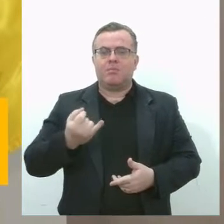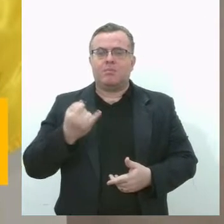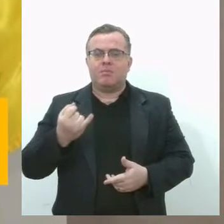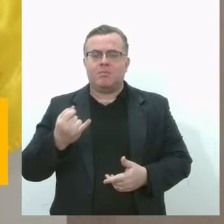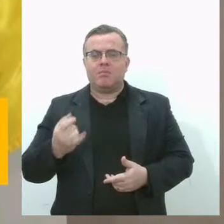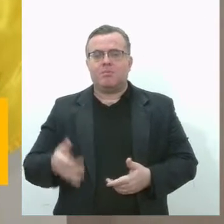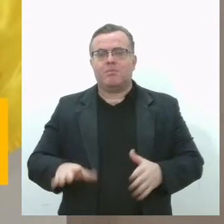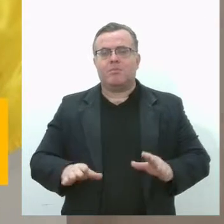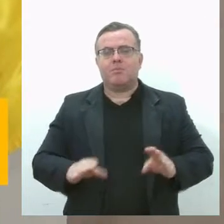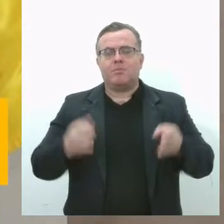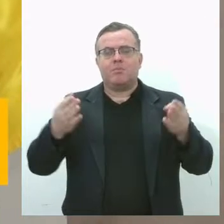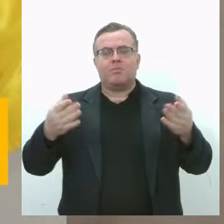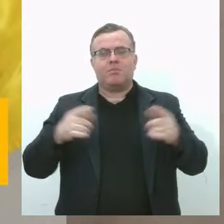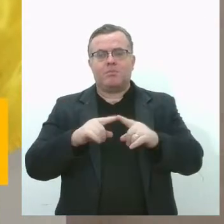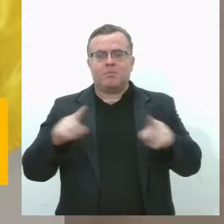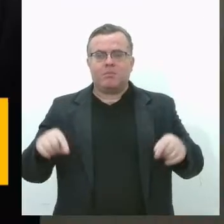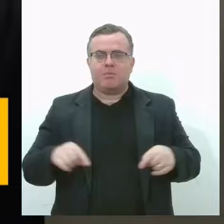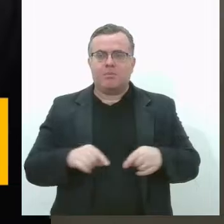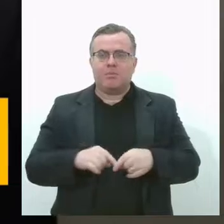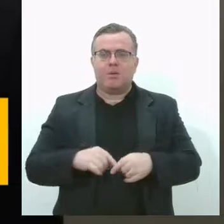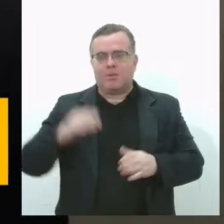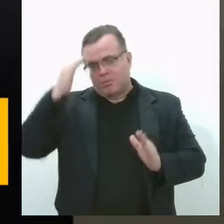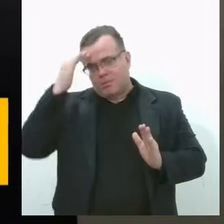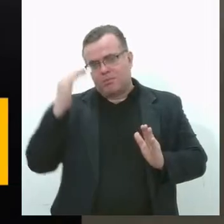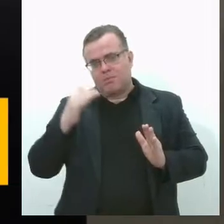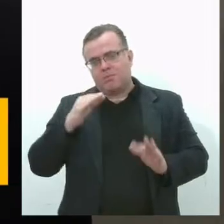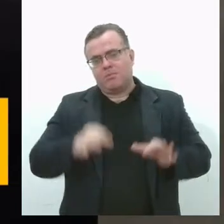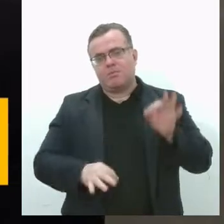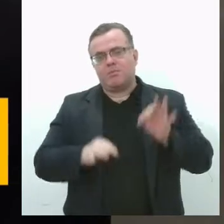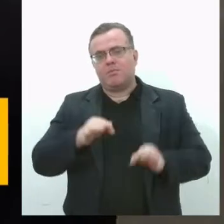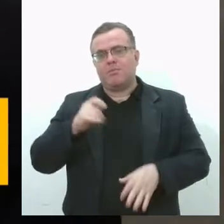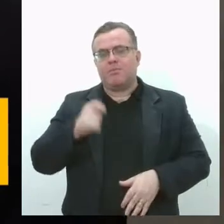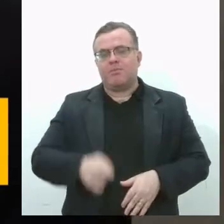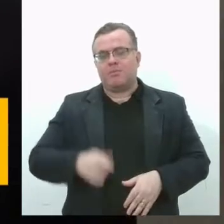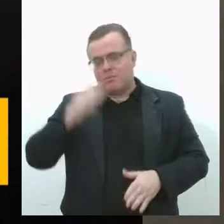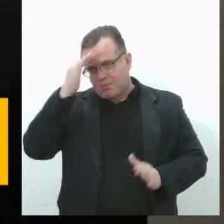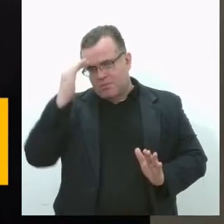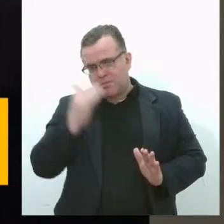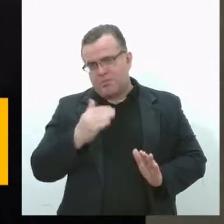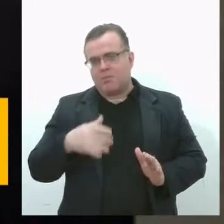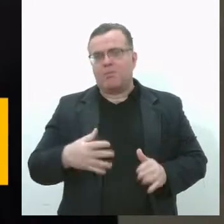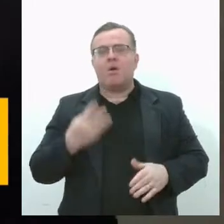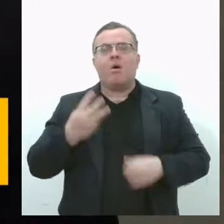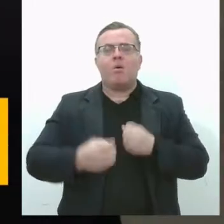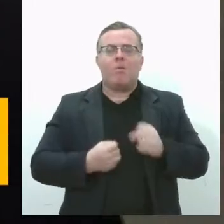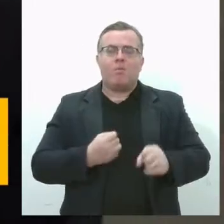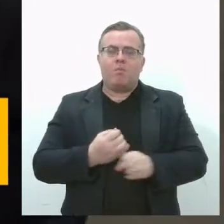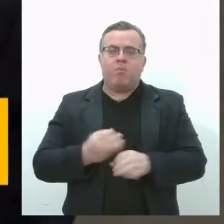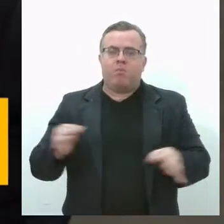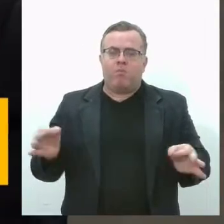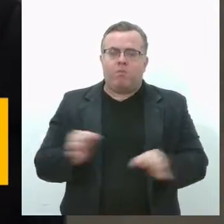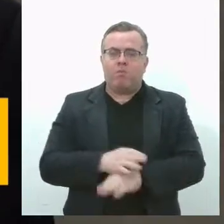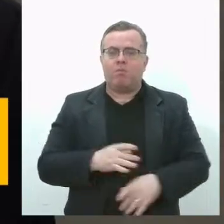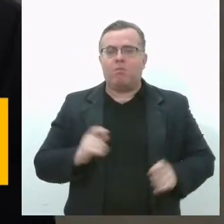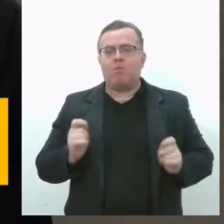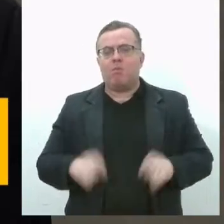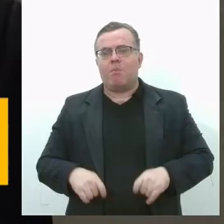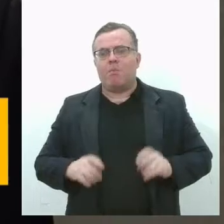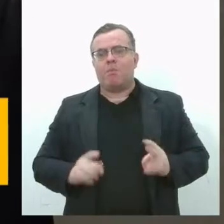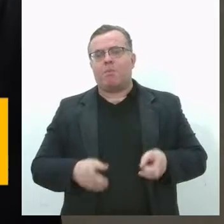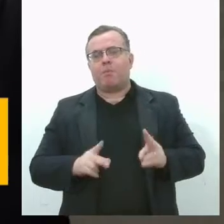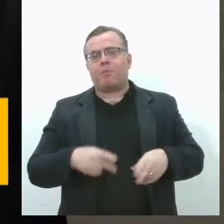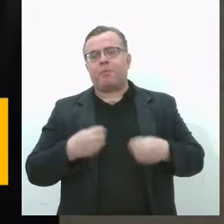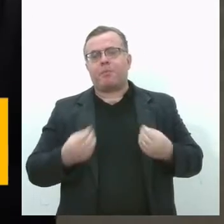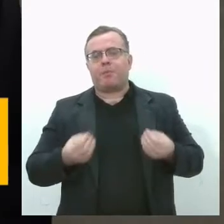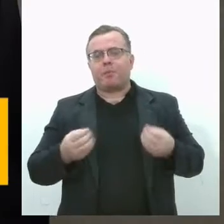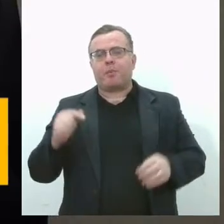cumpre uma decisão da Justiça Eleitoral. Na verdade, Robson Viana é quem perdeu três anos, né? Já que ele tinha ganho com as questões em Sergipe.